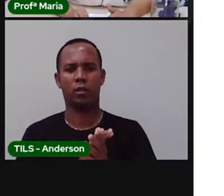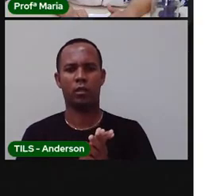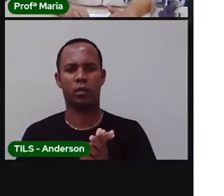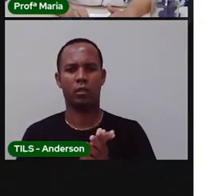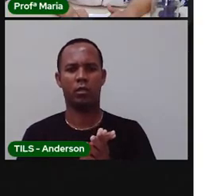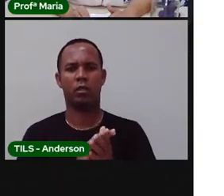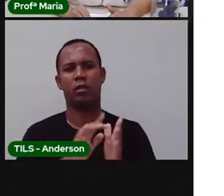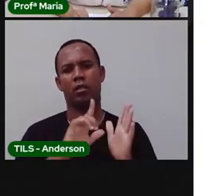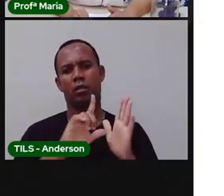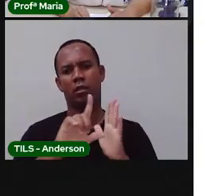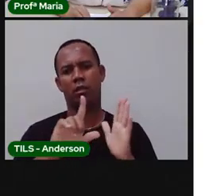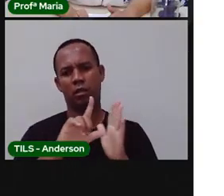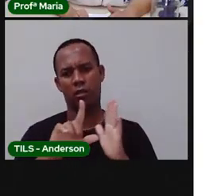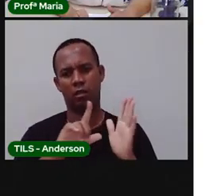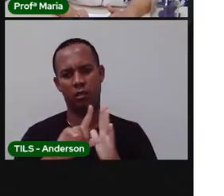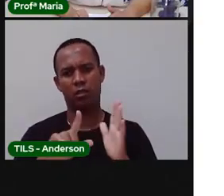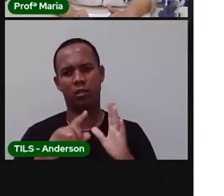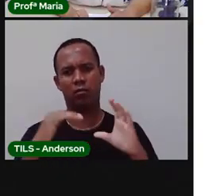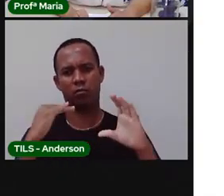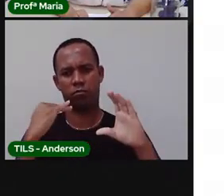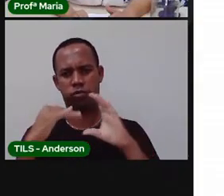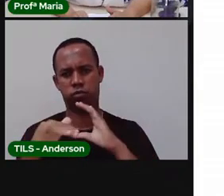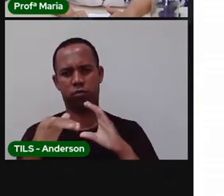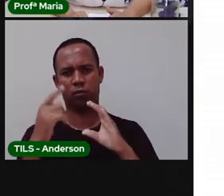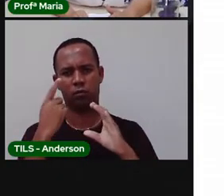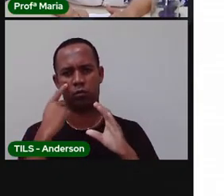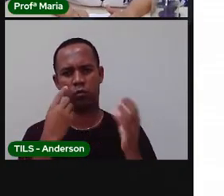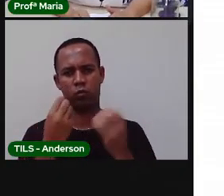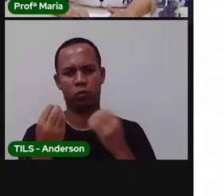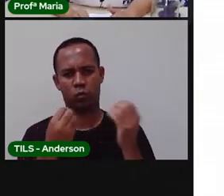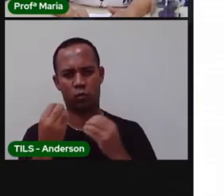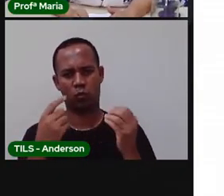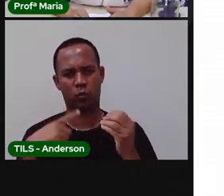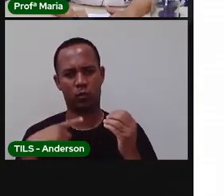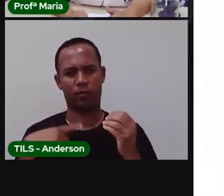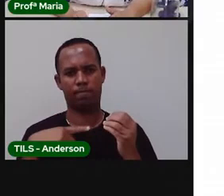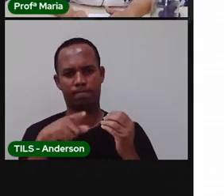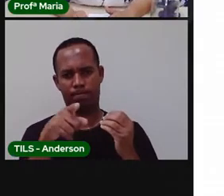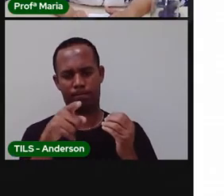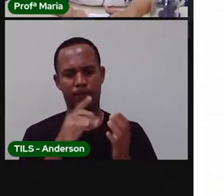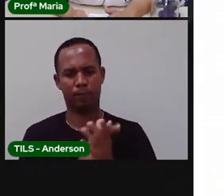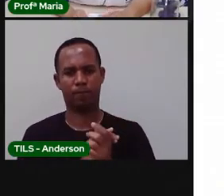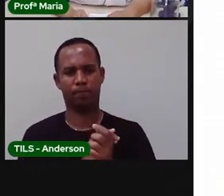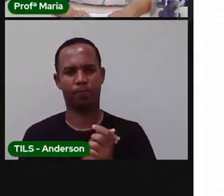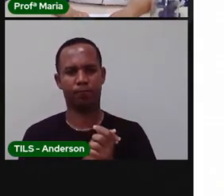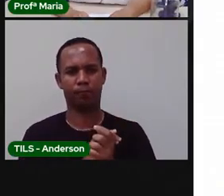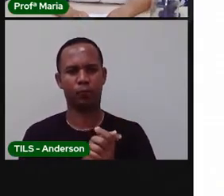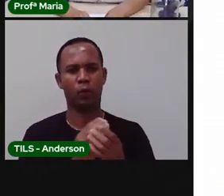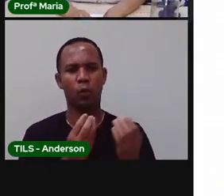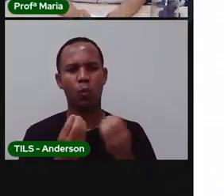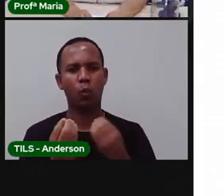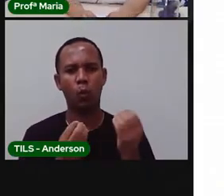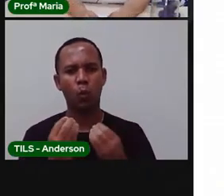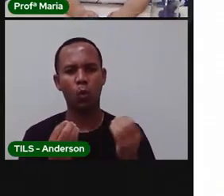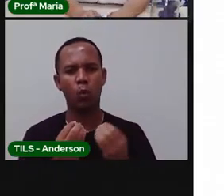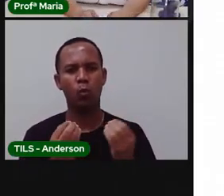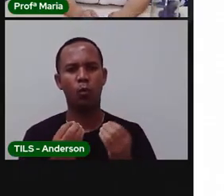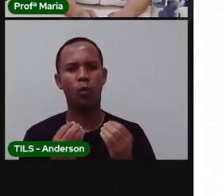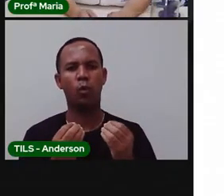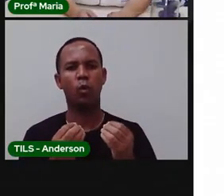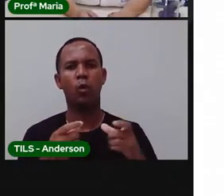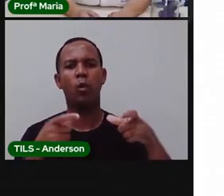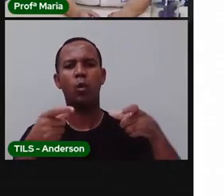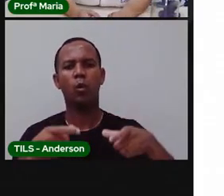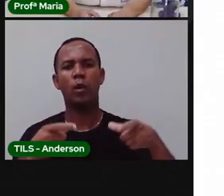como funciona o sistema de saneamento básico. Tudo isso aí está no material de vocês. Como acontece o fornecimento